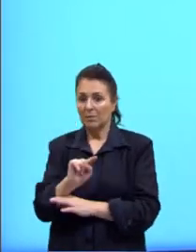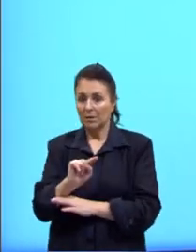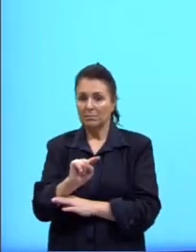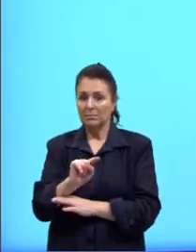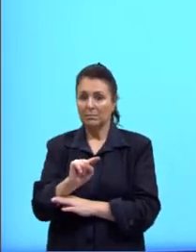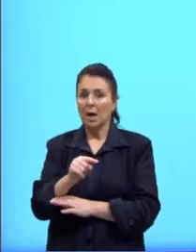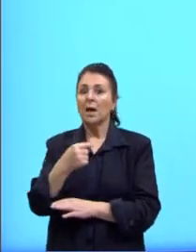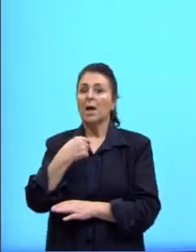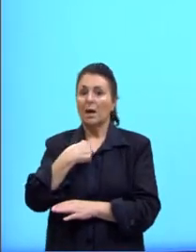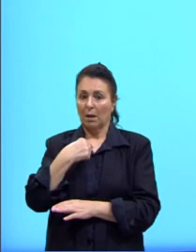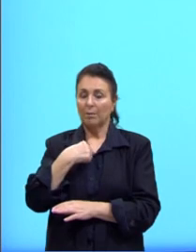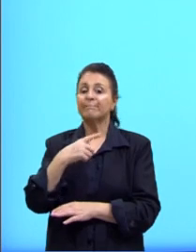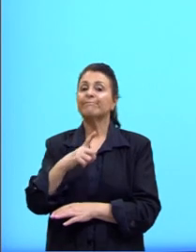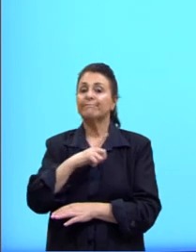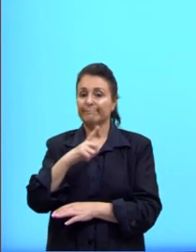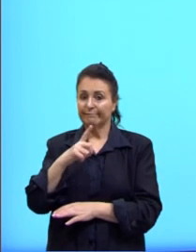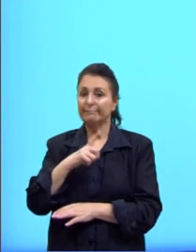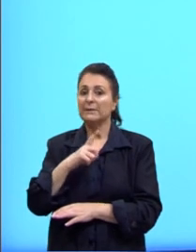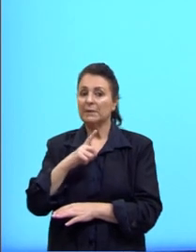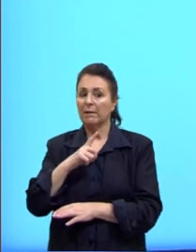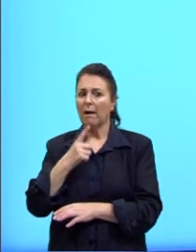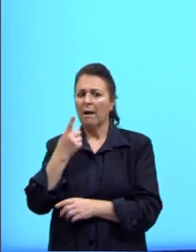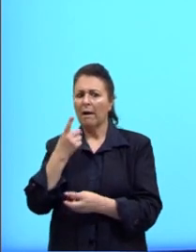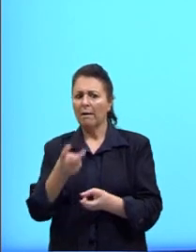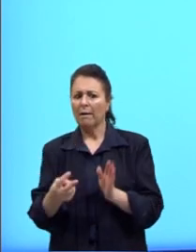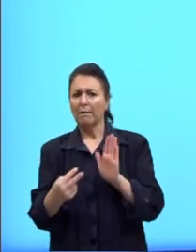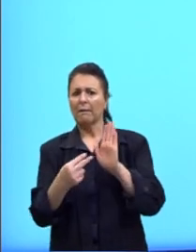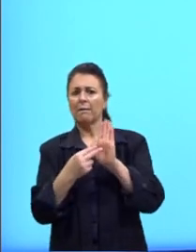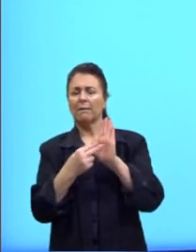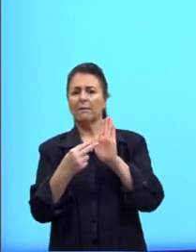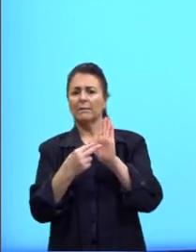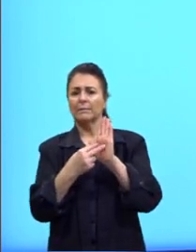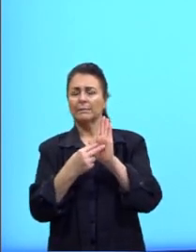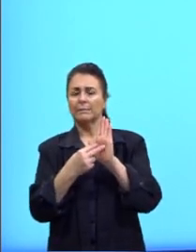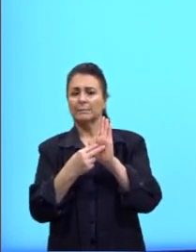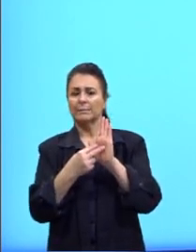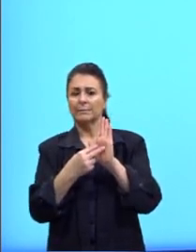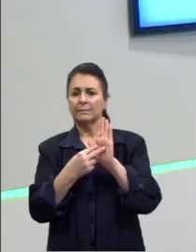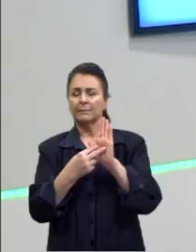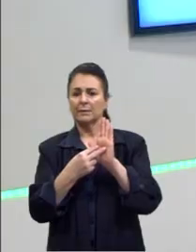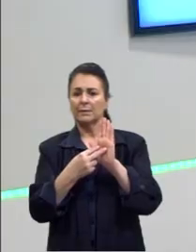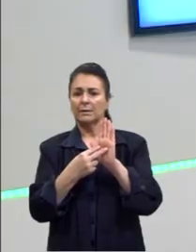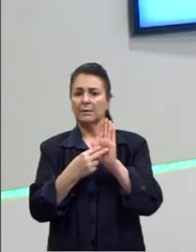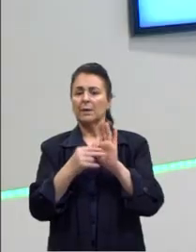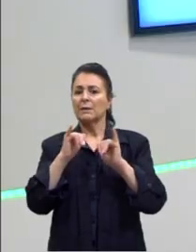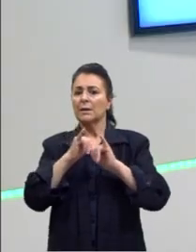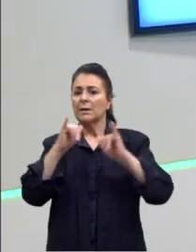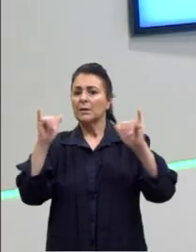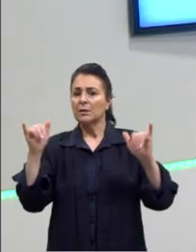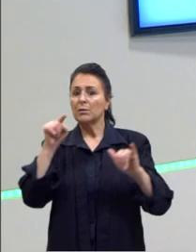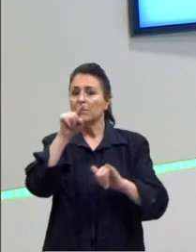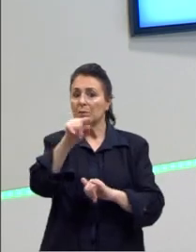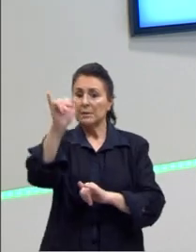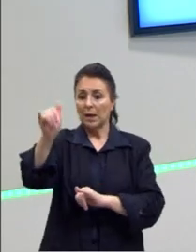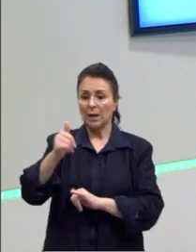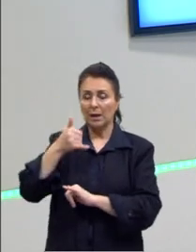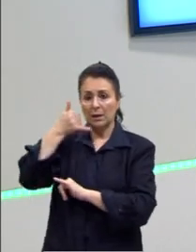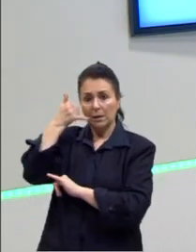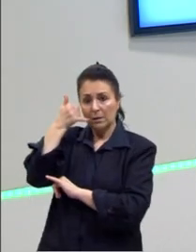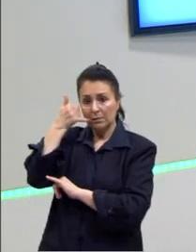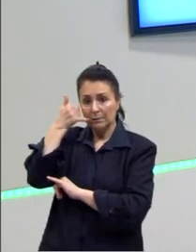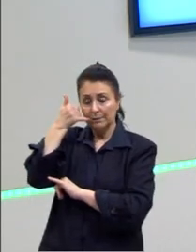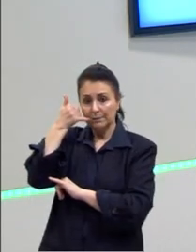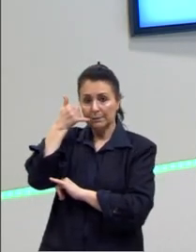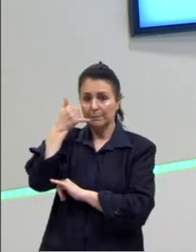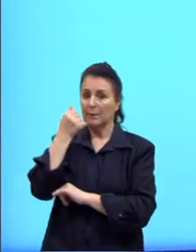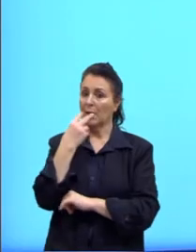teria ligado, I would have told her, eu teria dito para ela que você ligou. Se eu tivesse